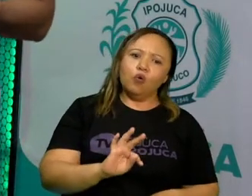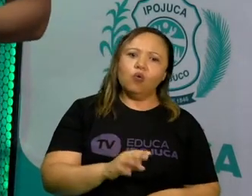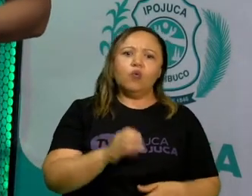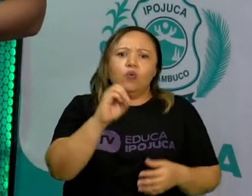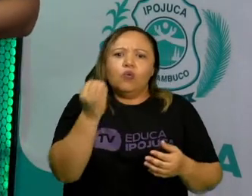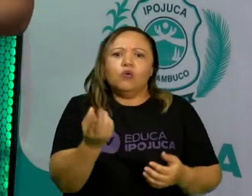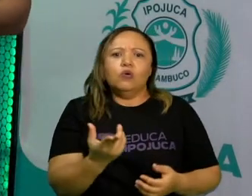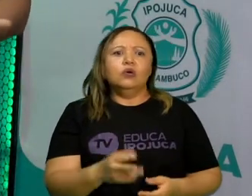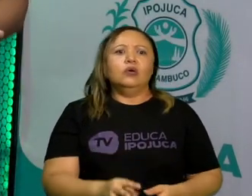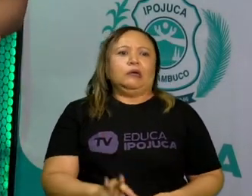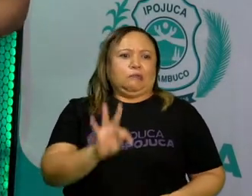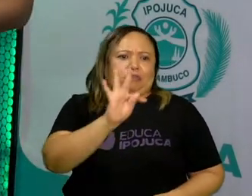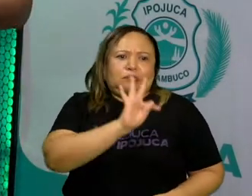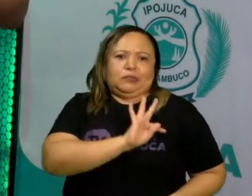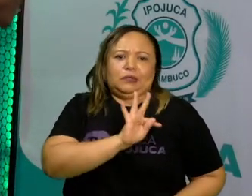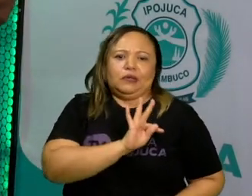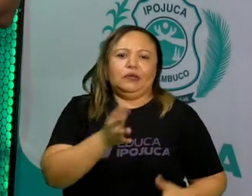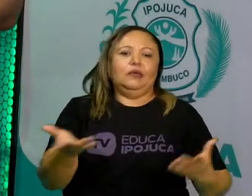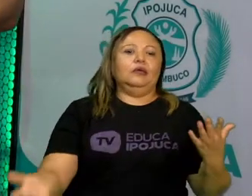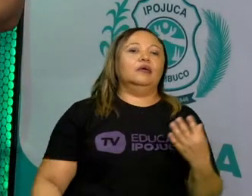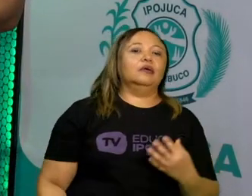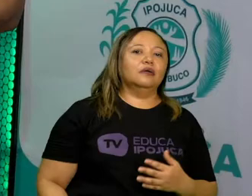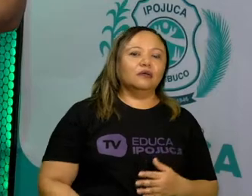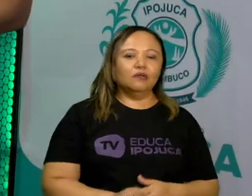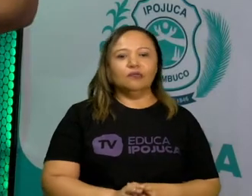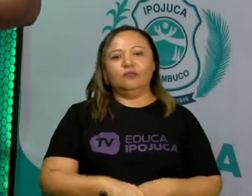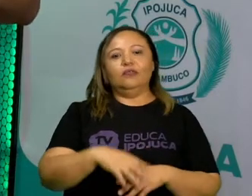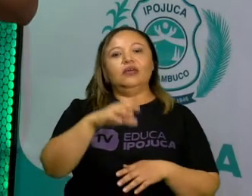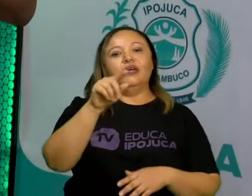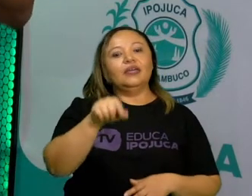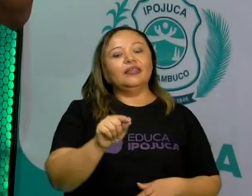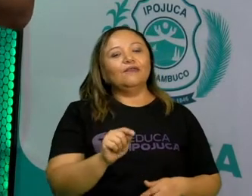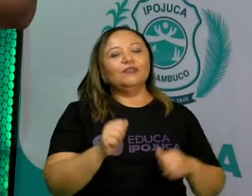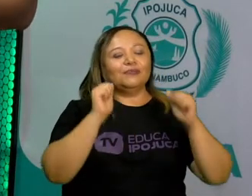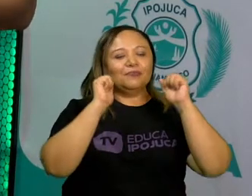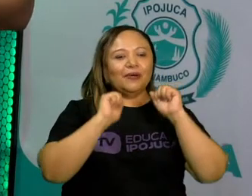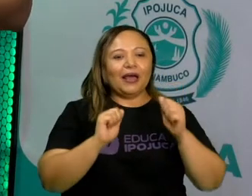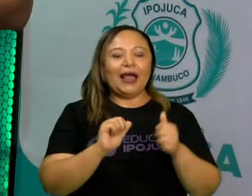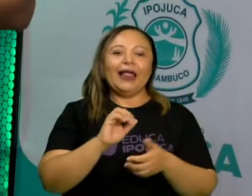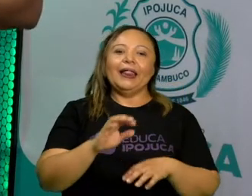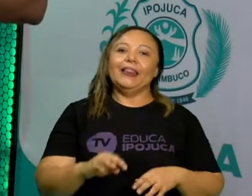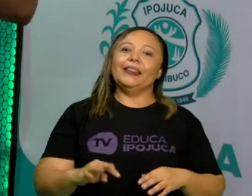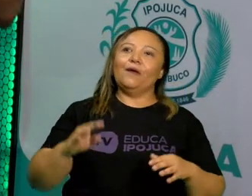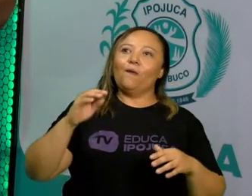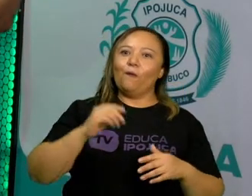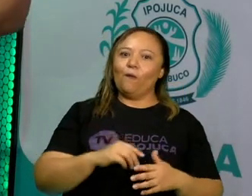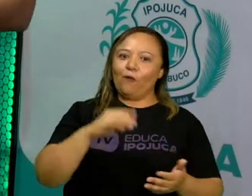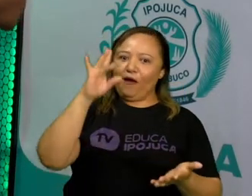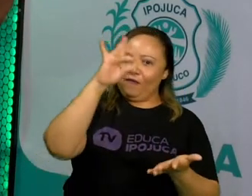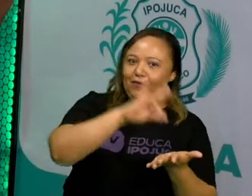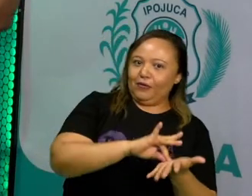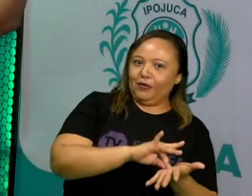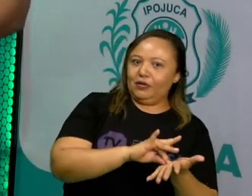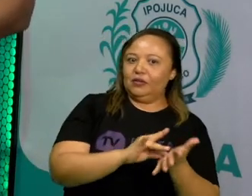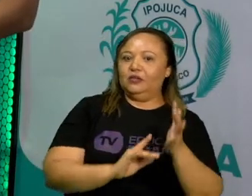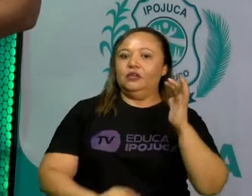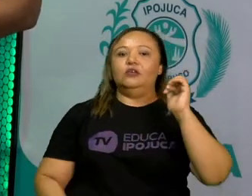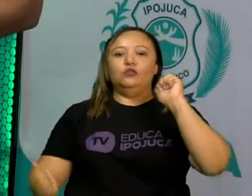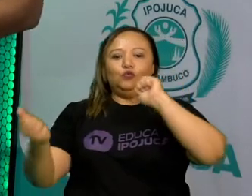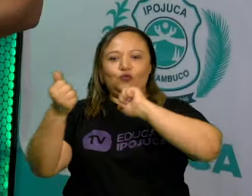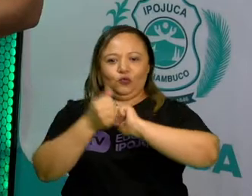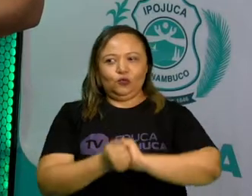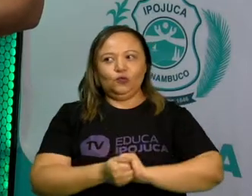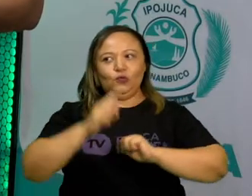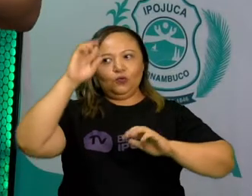comandar o time dos seus sonhos, o time do seu coração. Então essa união da realidade, o time que realmente existe,